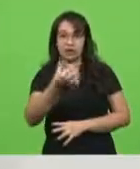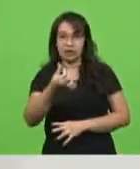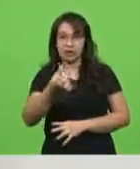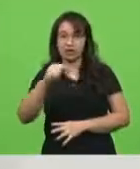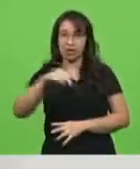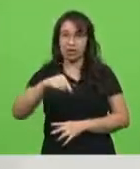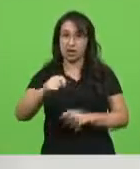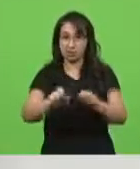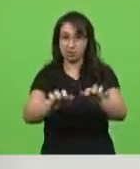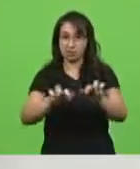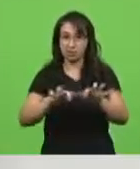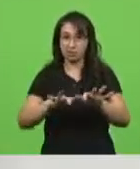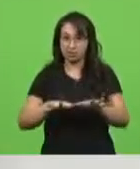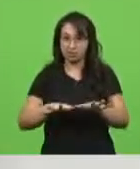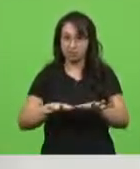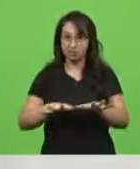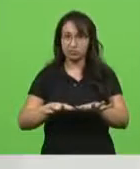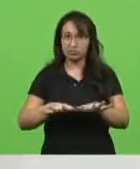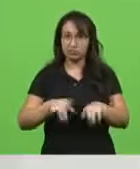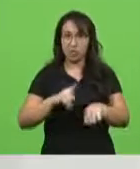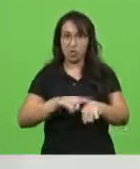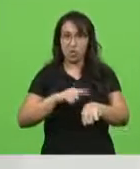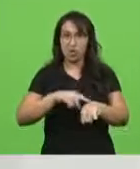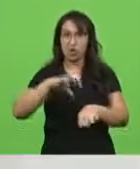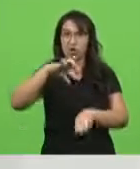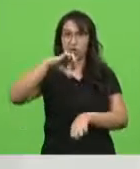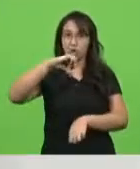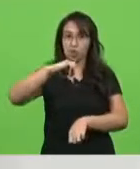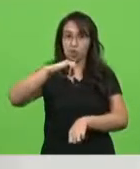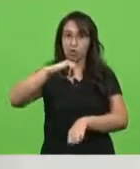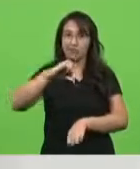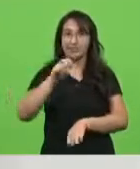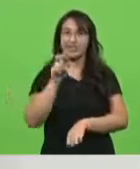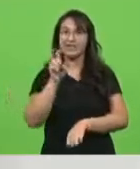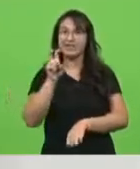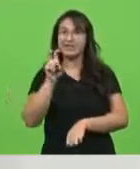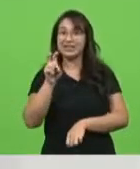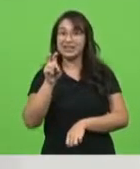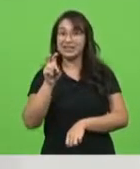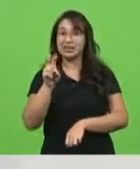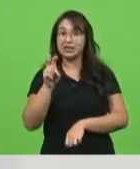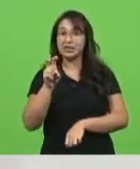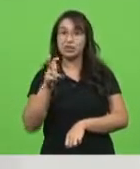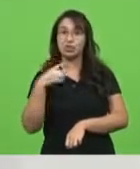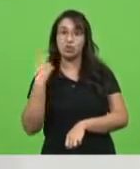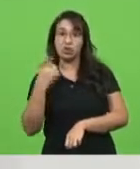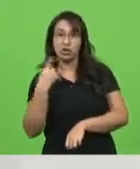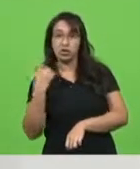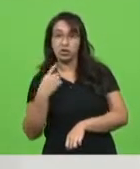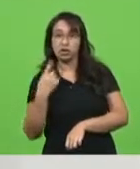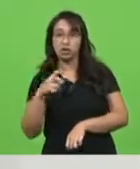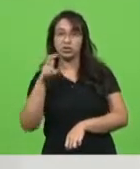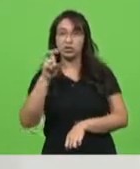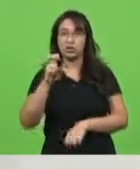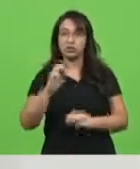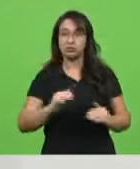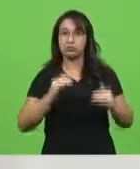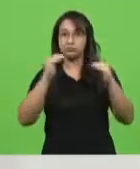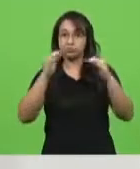às nove horas da manhã, onde cinco deputados e cinco desembargadores vão estar aqui